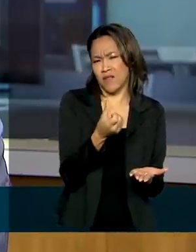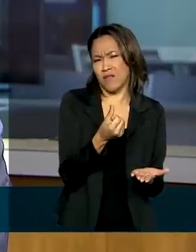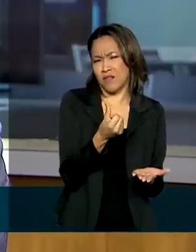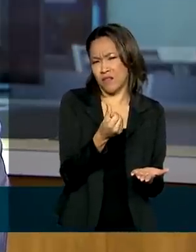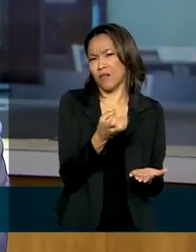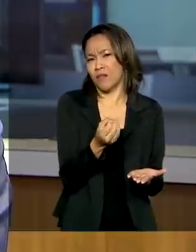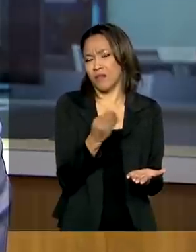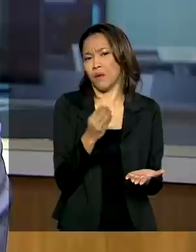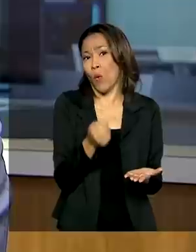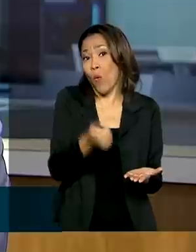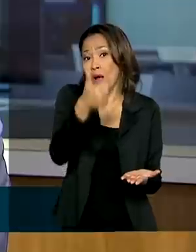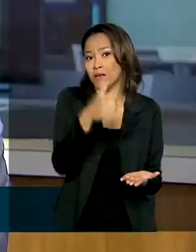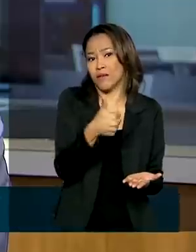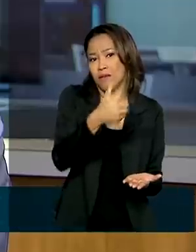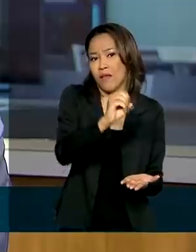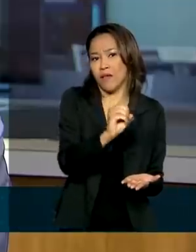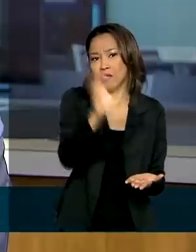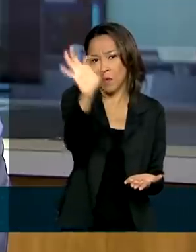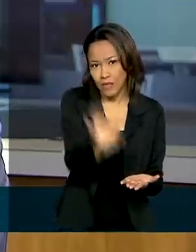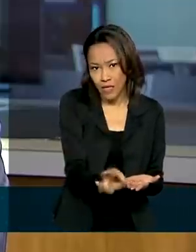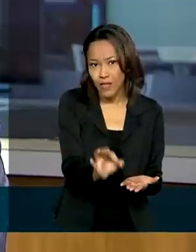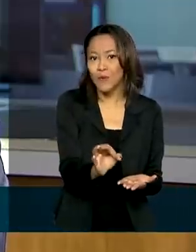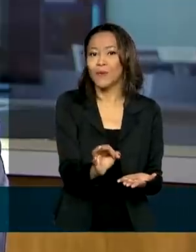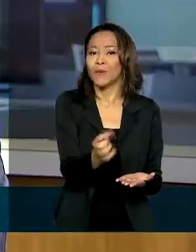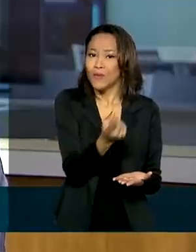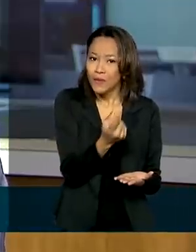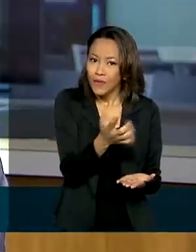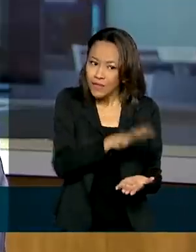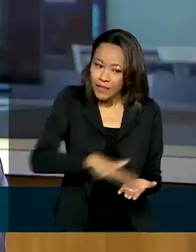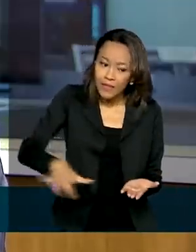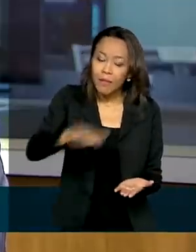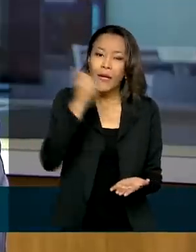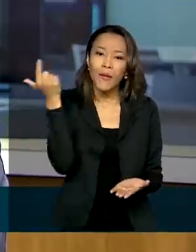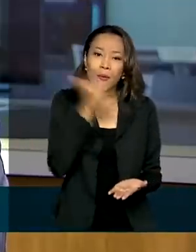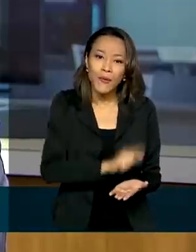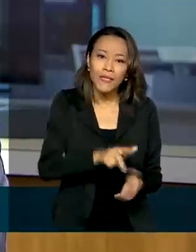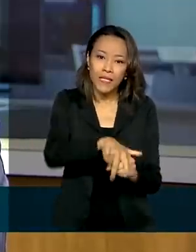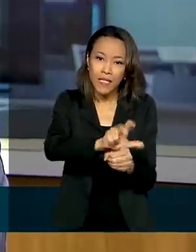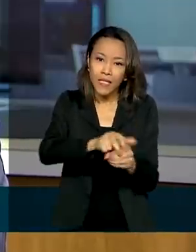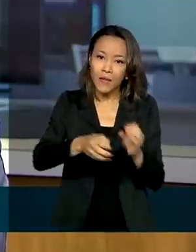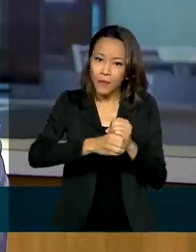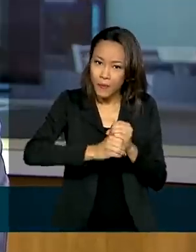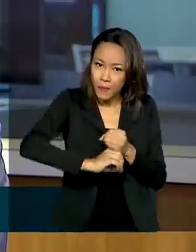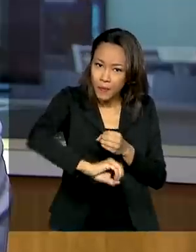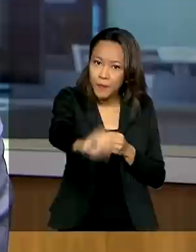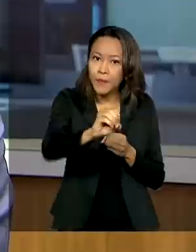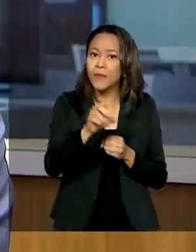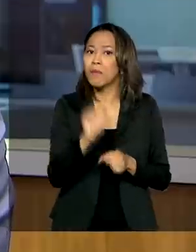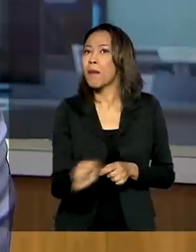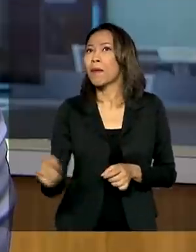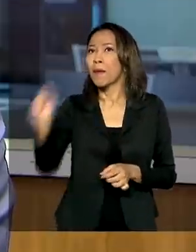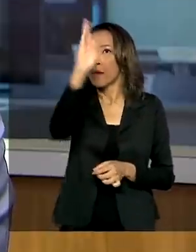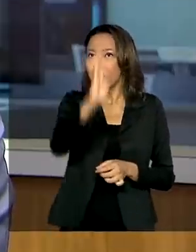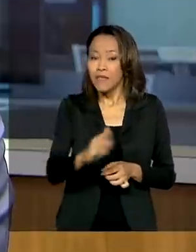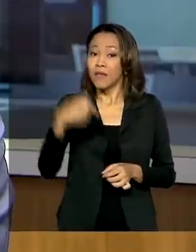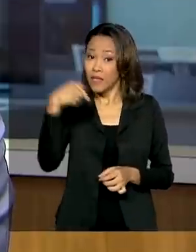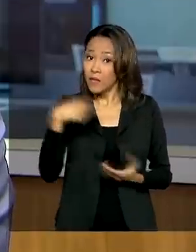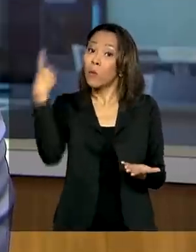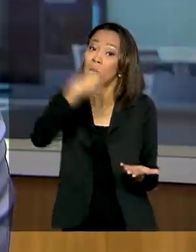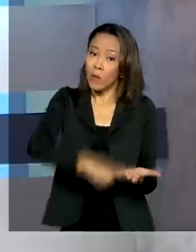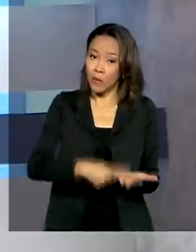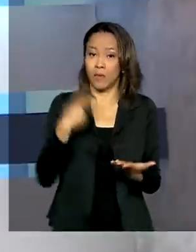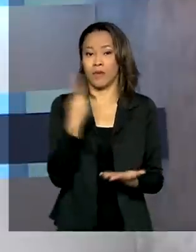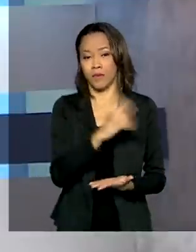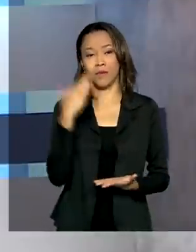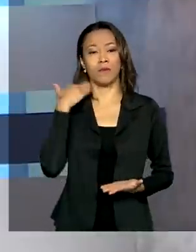Então, estamos falando de quase 10% do volume necessário para universalizar o saneamento no Brasil. E essa é uma agenda prioritária para o banco.